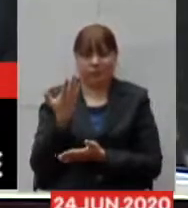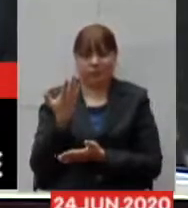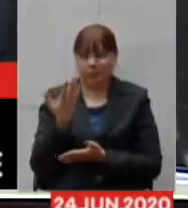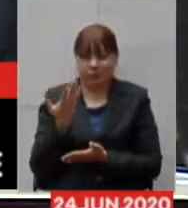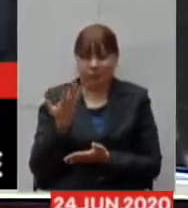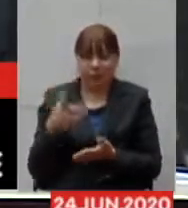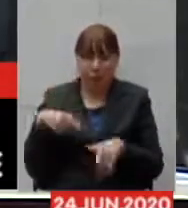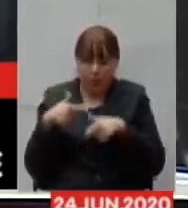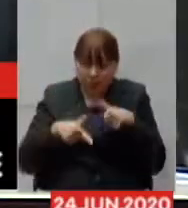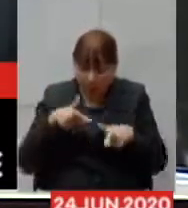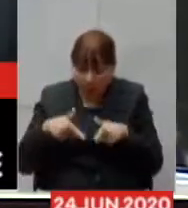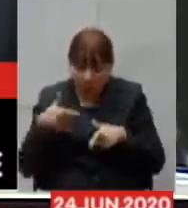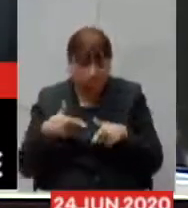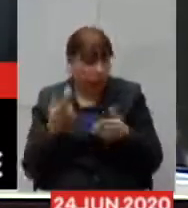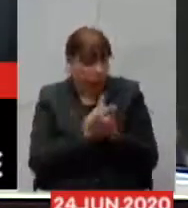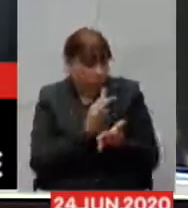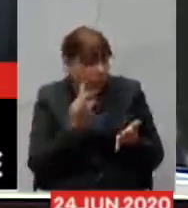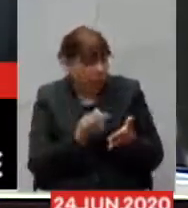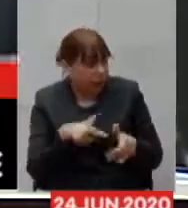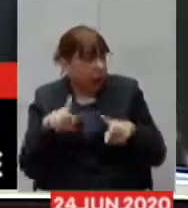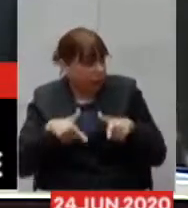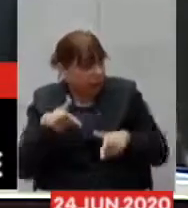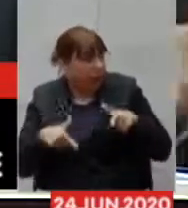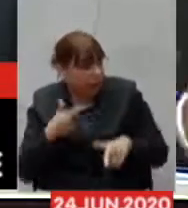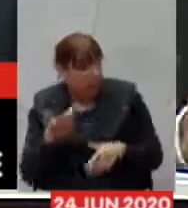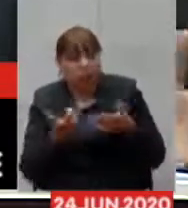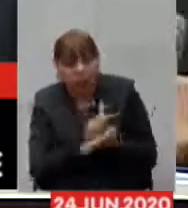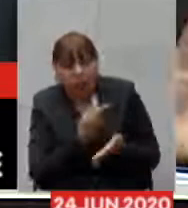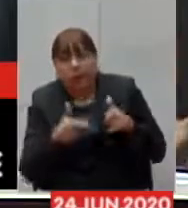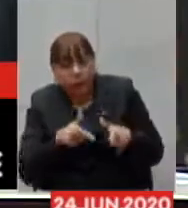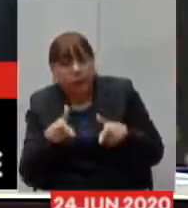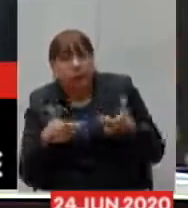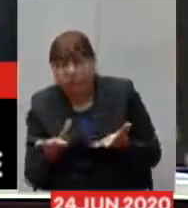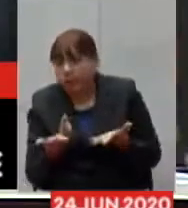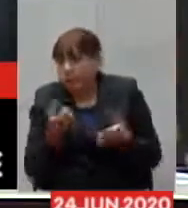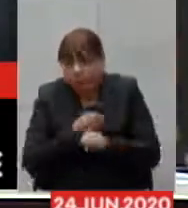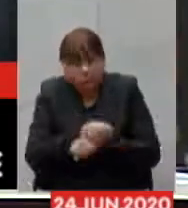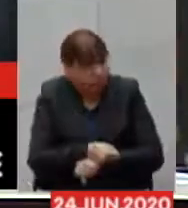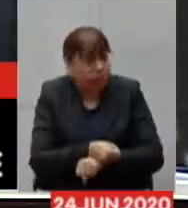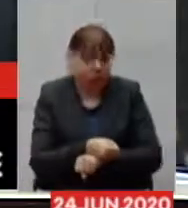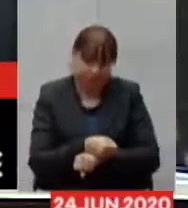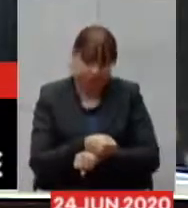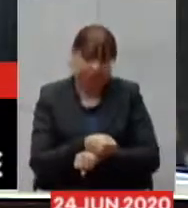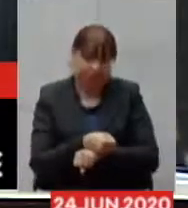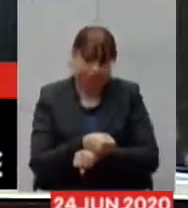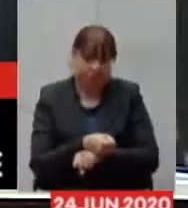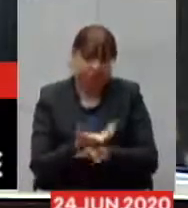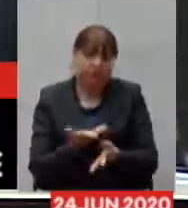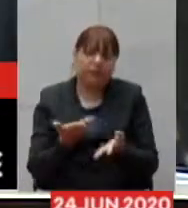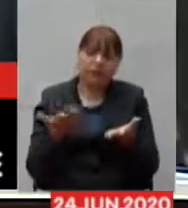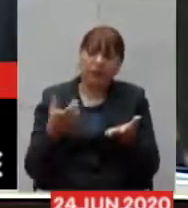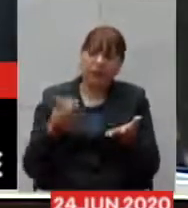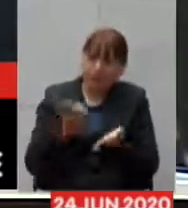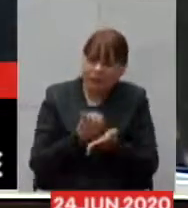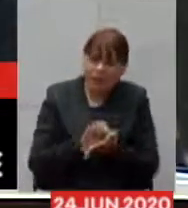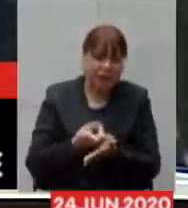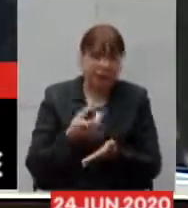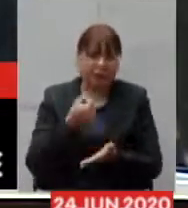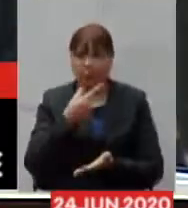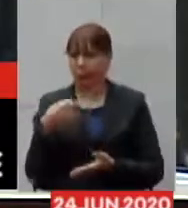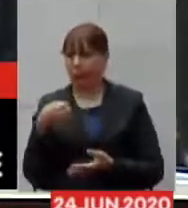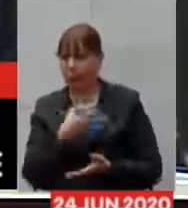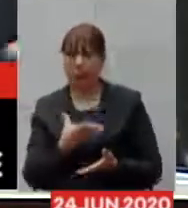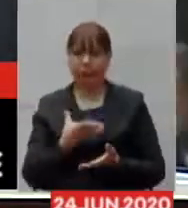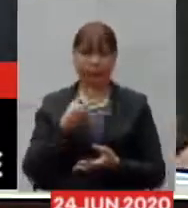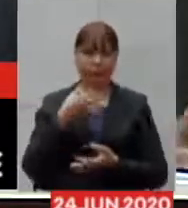porque as informações que nós tínhamos todo dia surge uma informação nova um medicamento novo